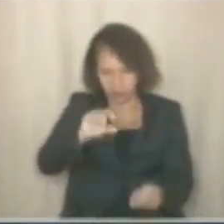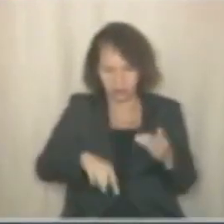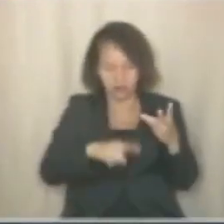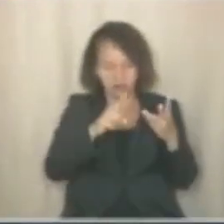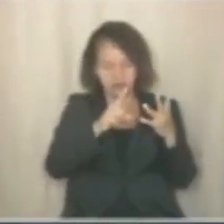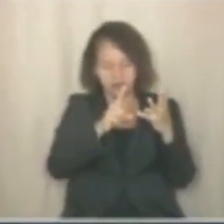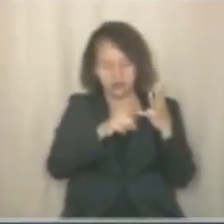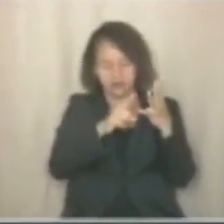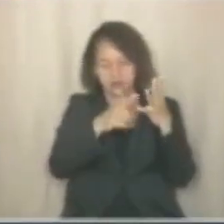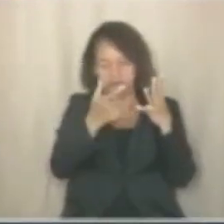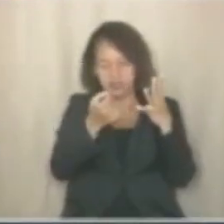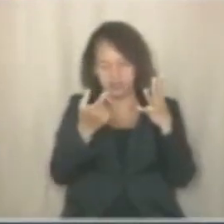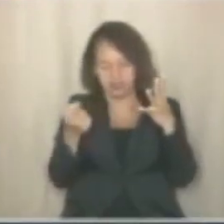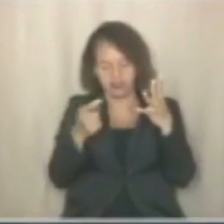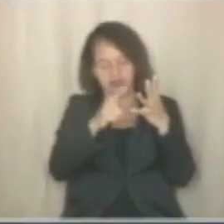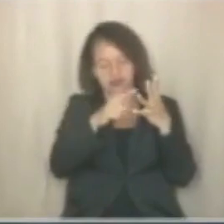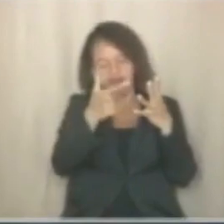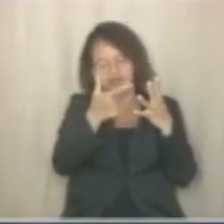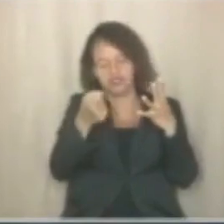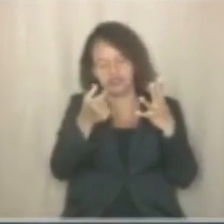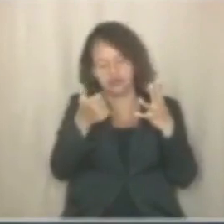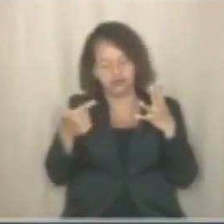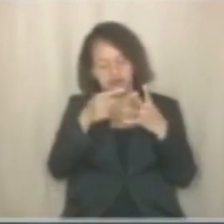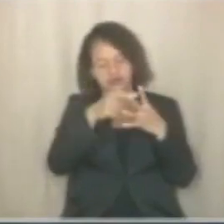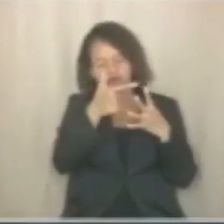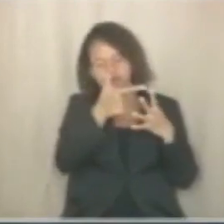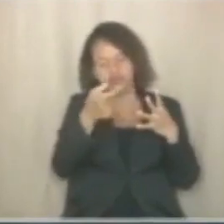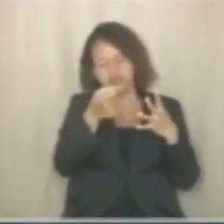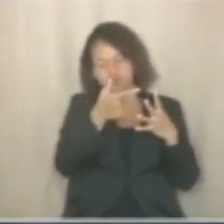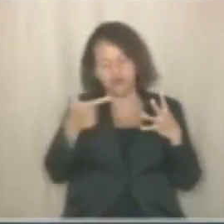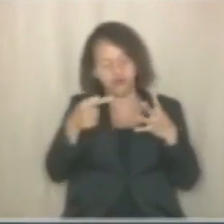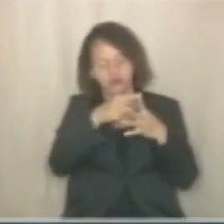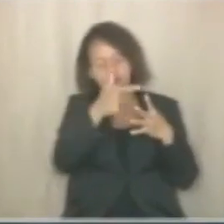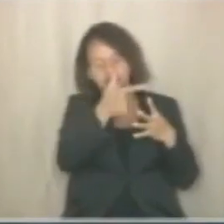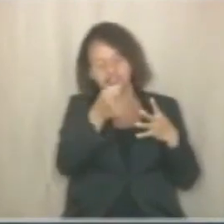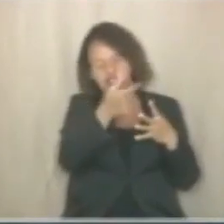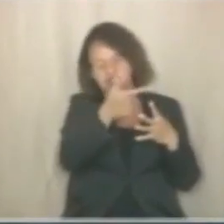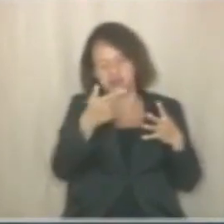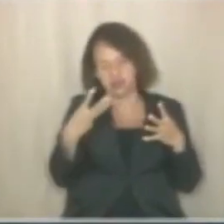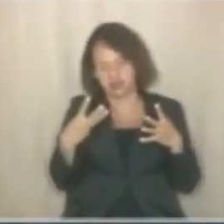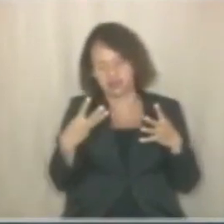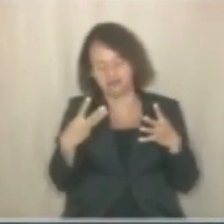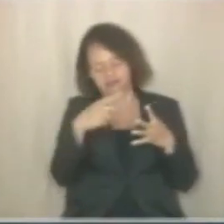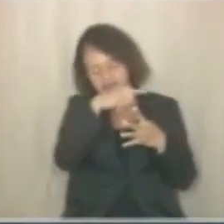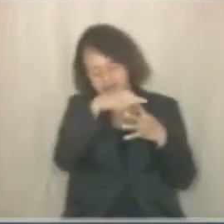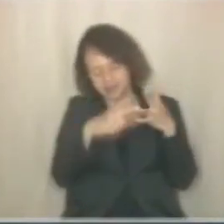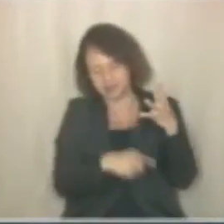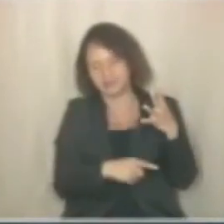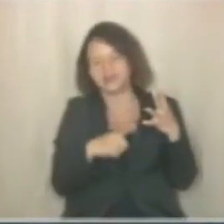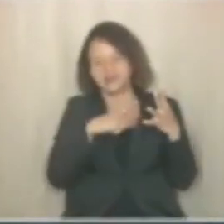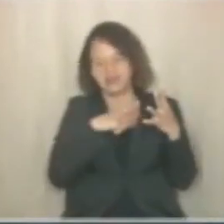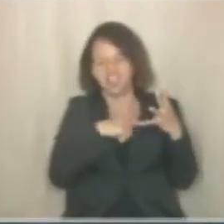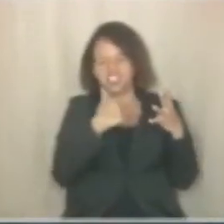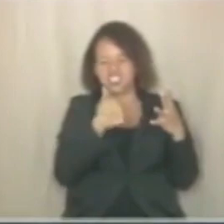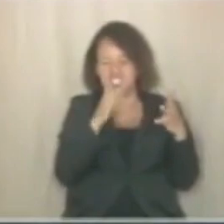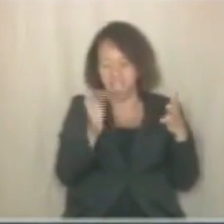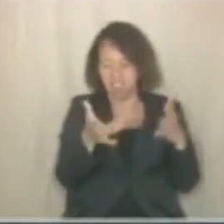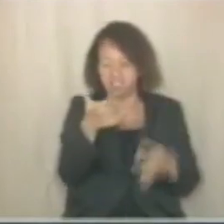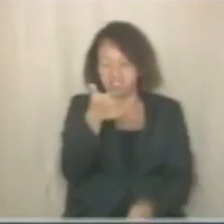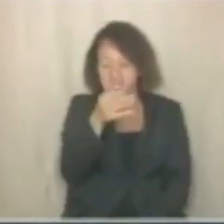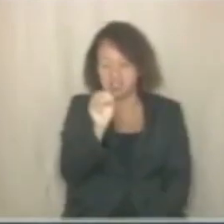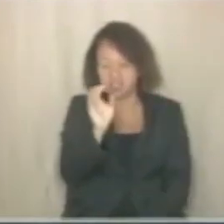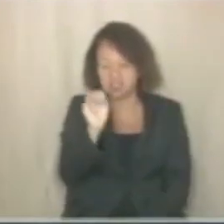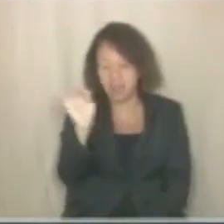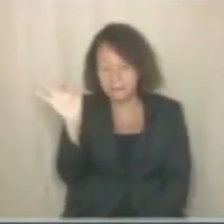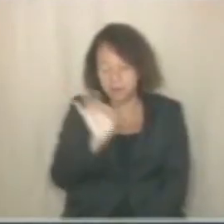2020, 2021, 2022 e 2023. Era para estar 100% da